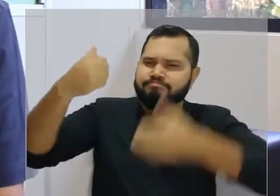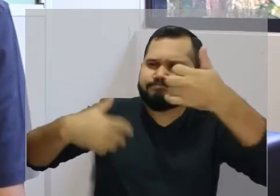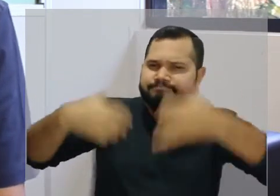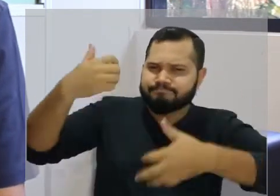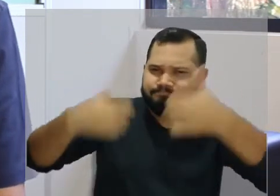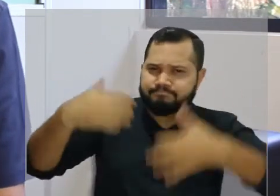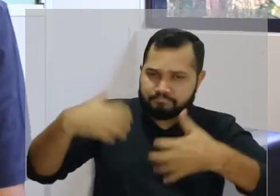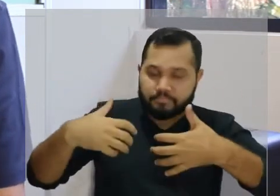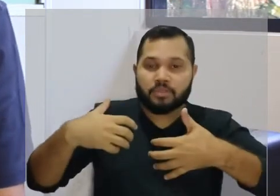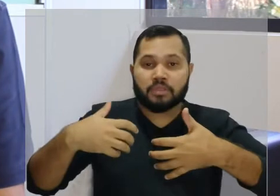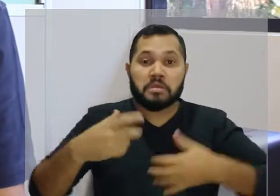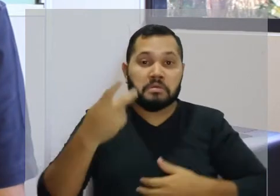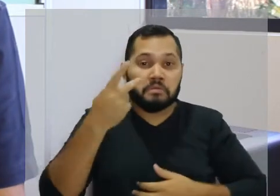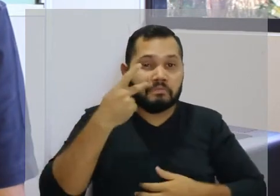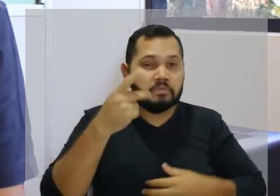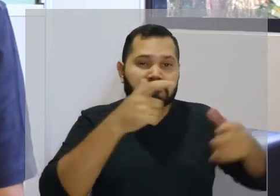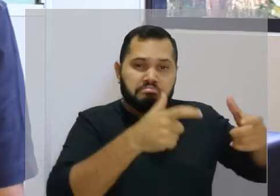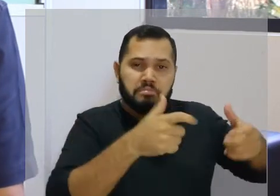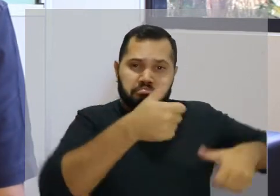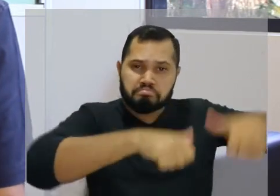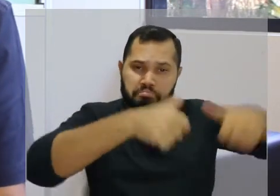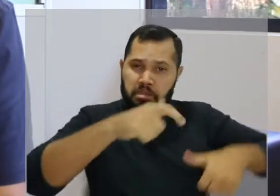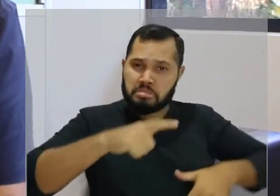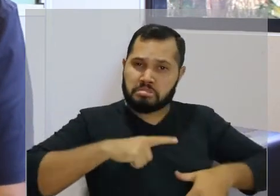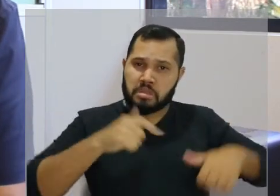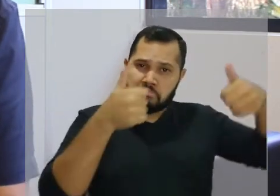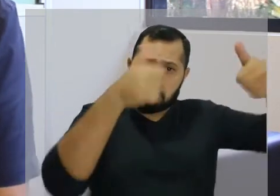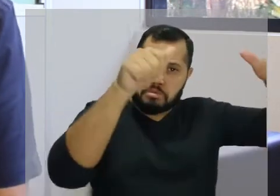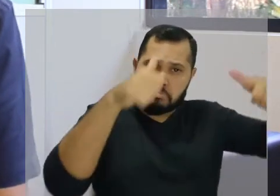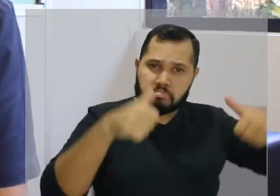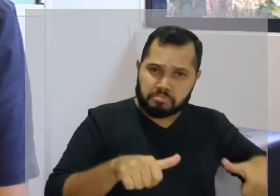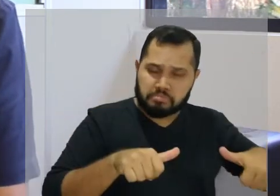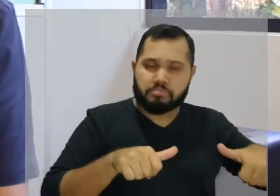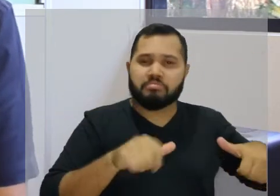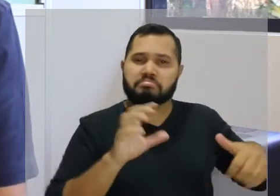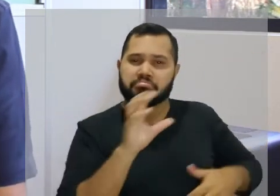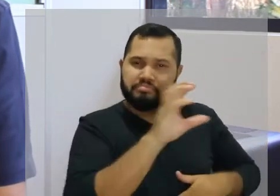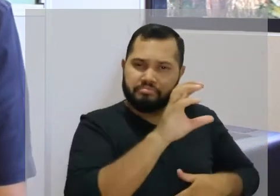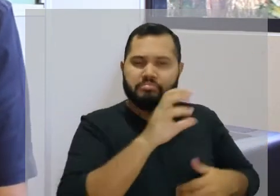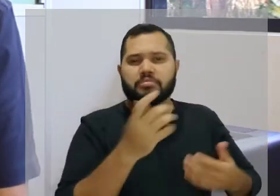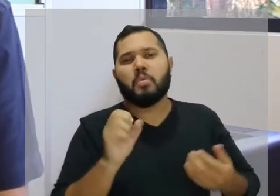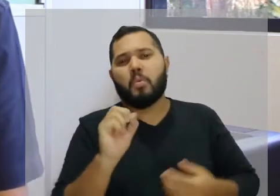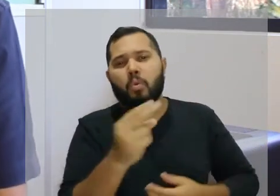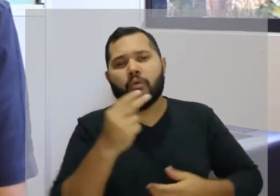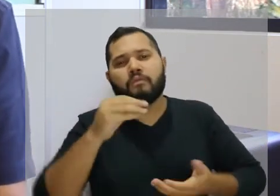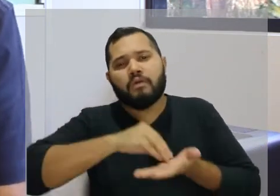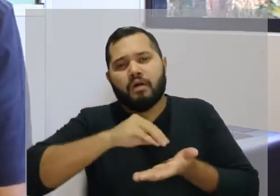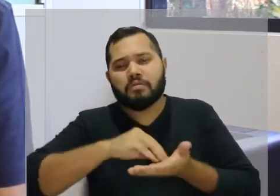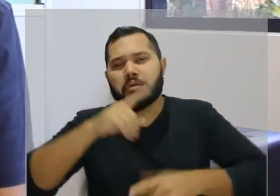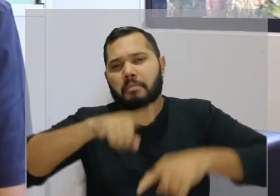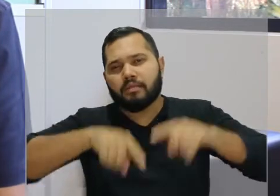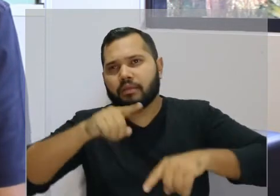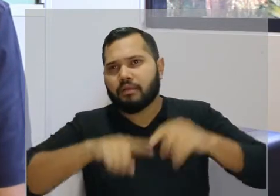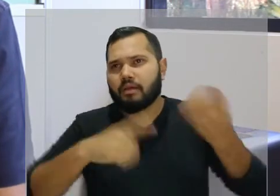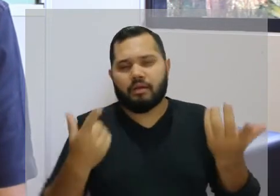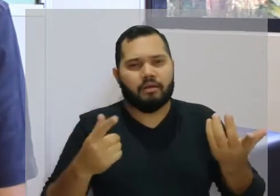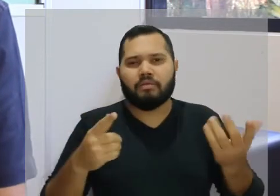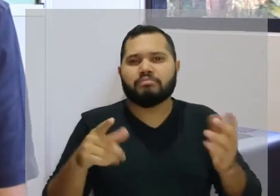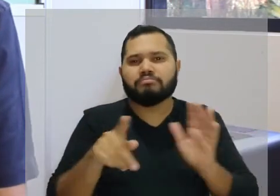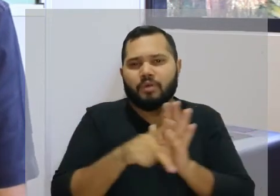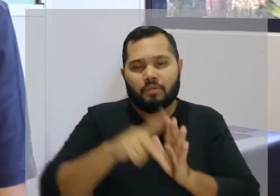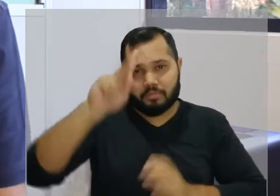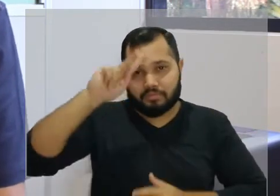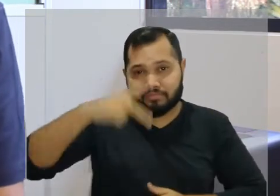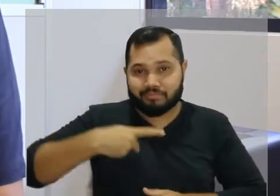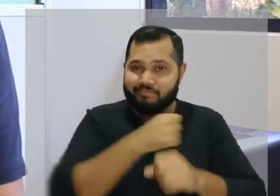as instalações, de modo a verificar se elas estavam sinalizadas, quais as necessidades de insumos e equipamentos,